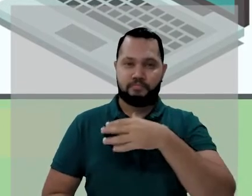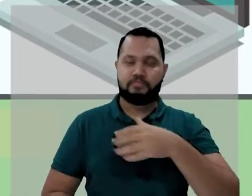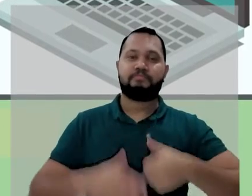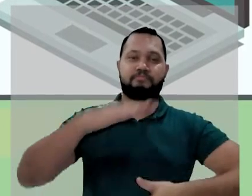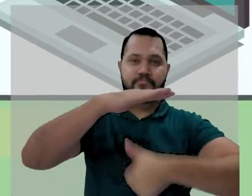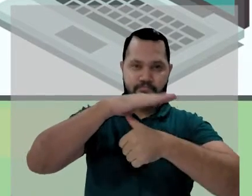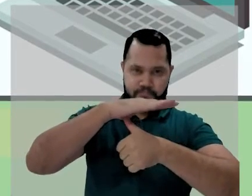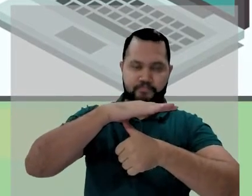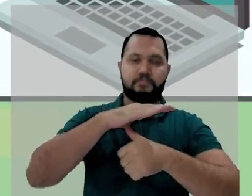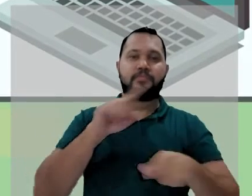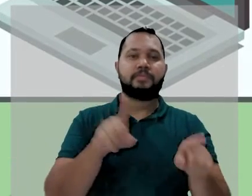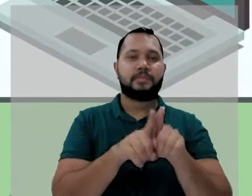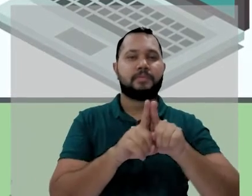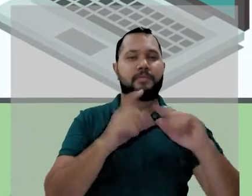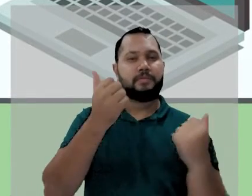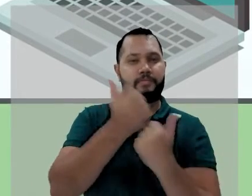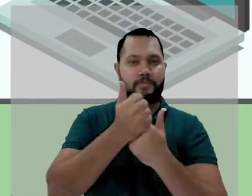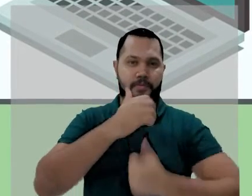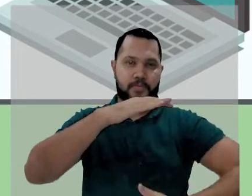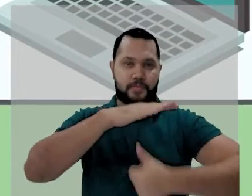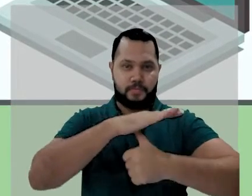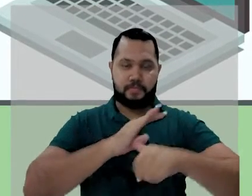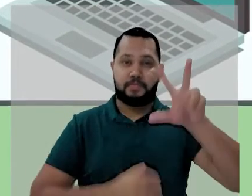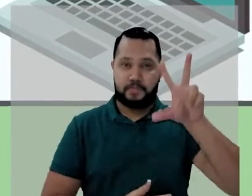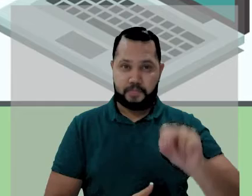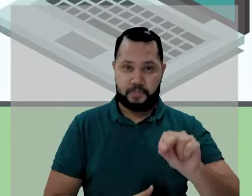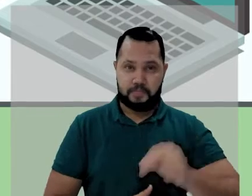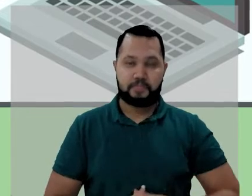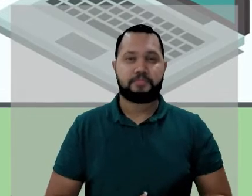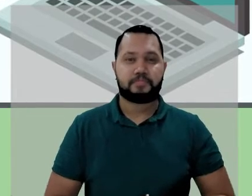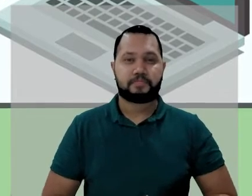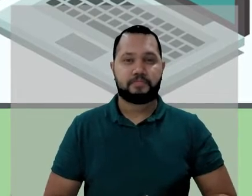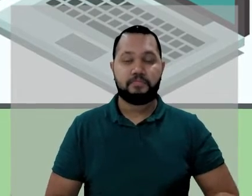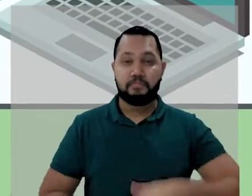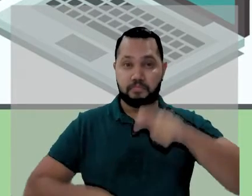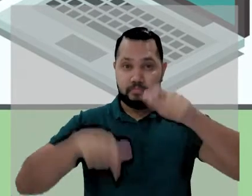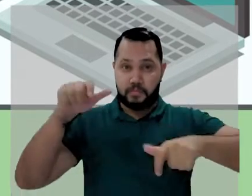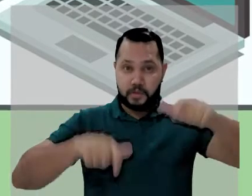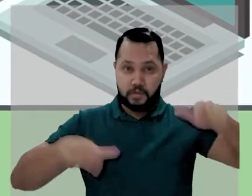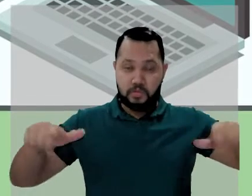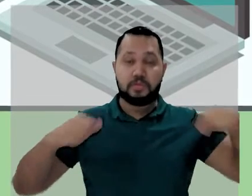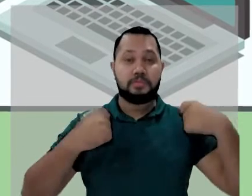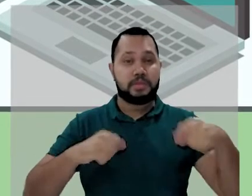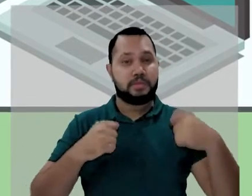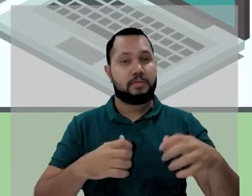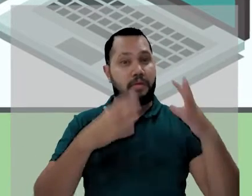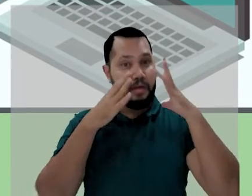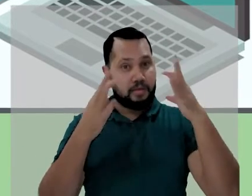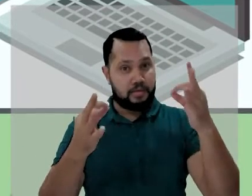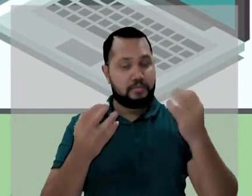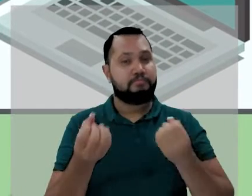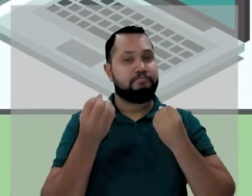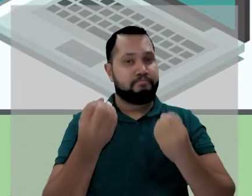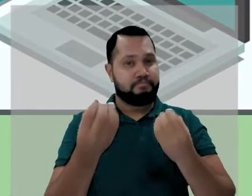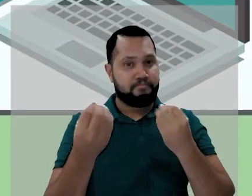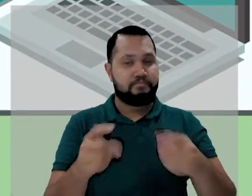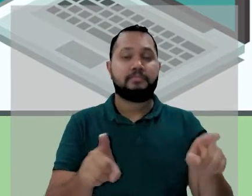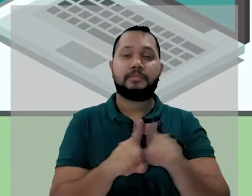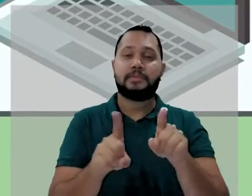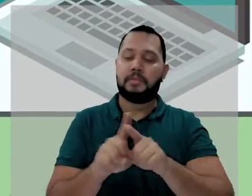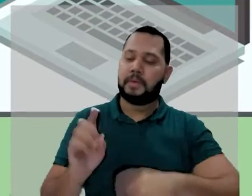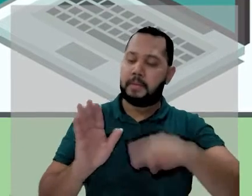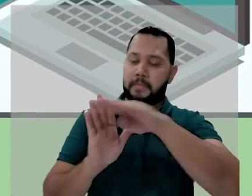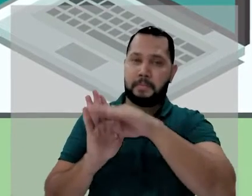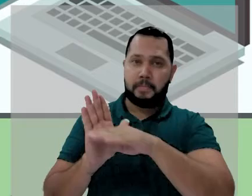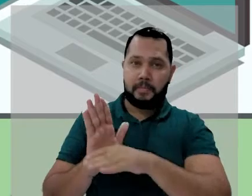da UFAM será realizado nos dias 24 e 25 de março. Os participantes devem ficar